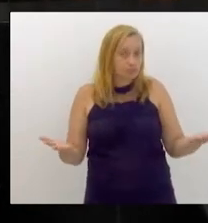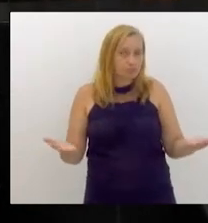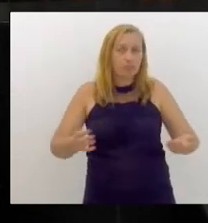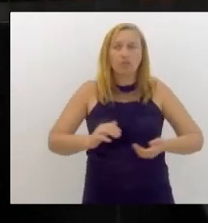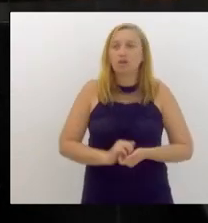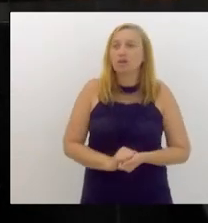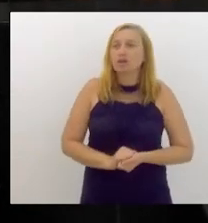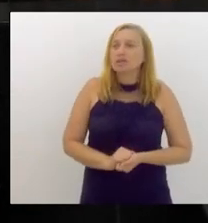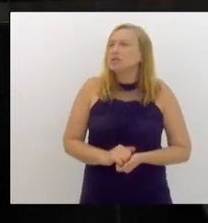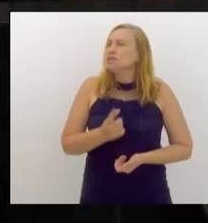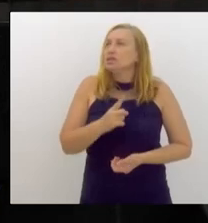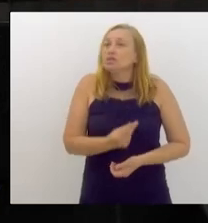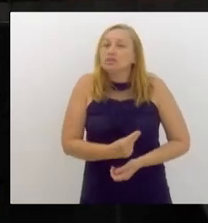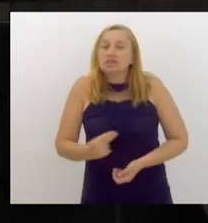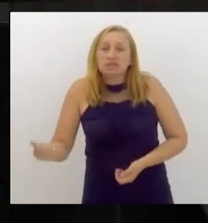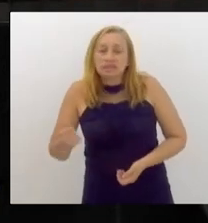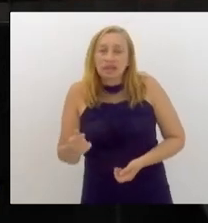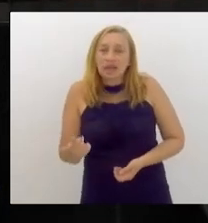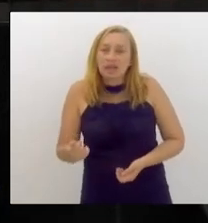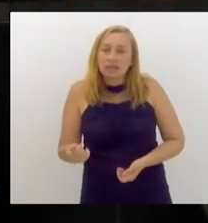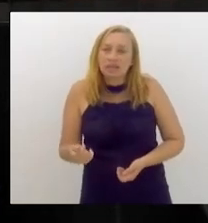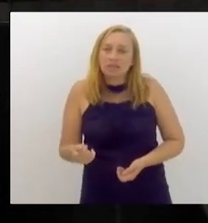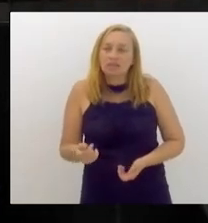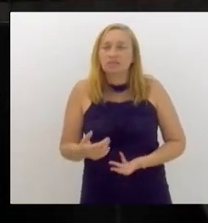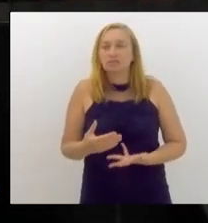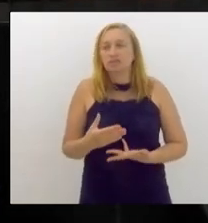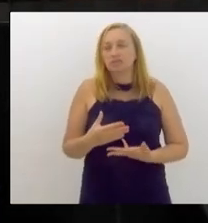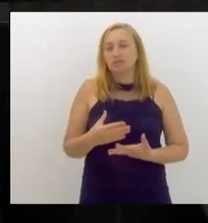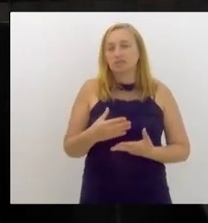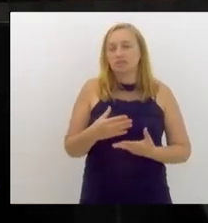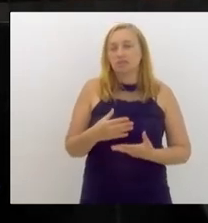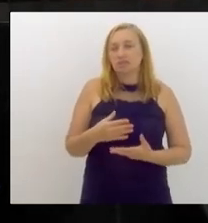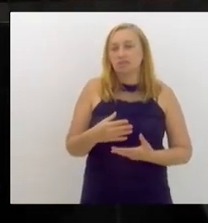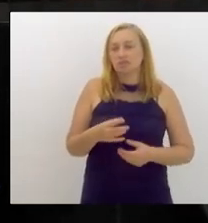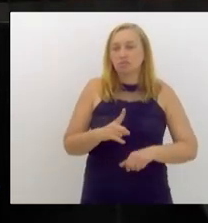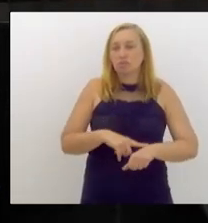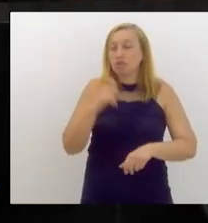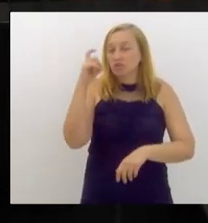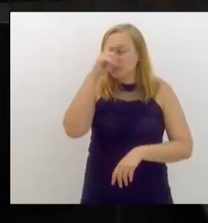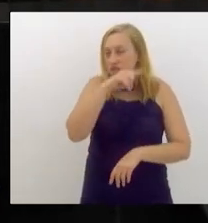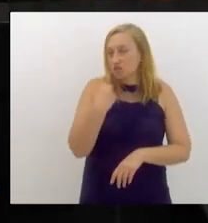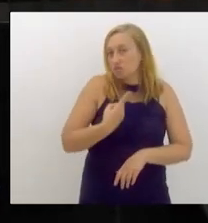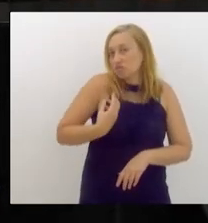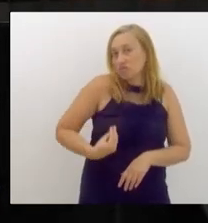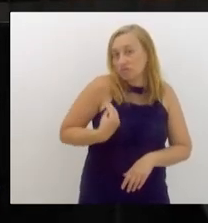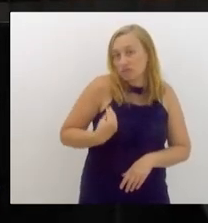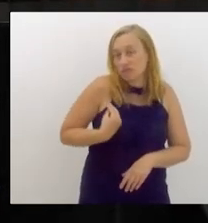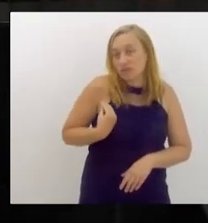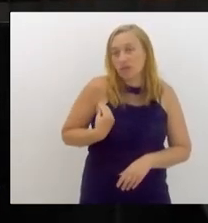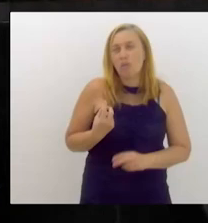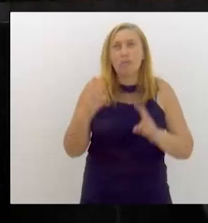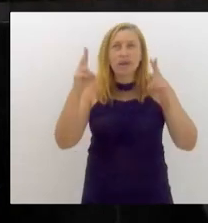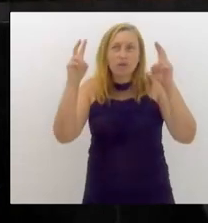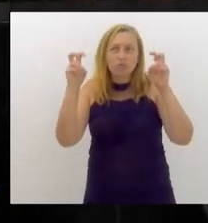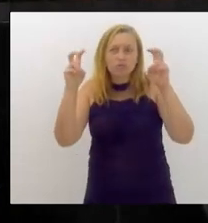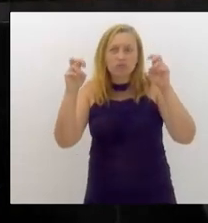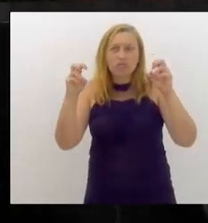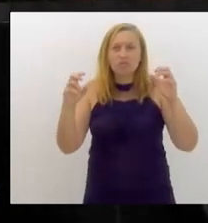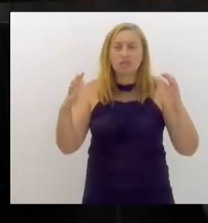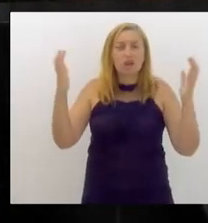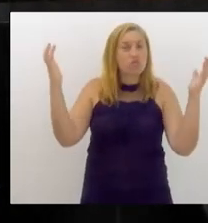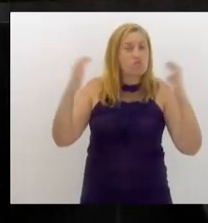Senão, gente não sai do buraco que a gente está vivendo. Então, eu peguei o tema da chuva,